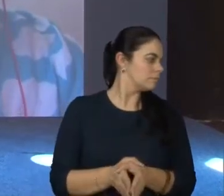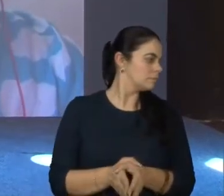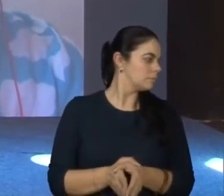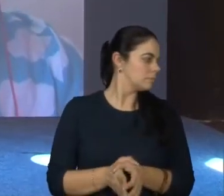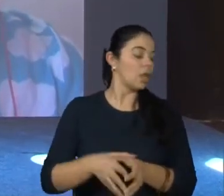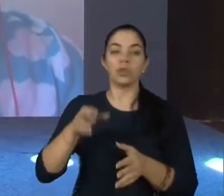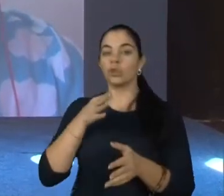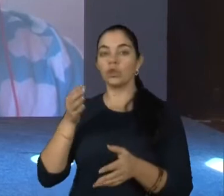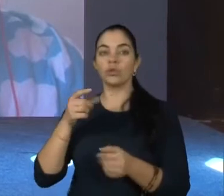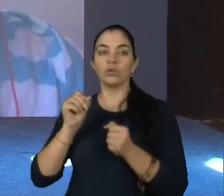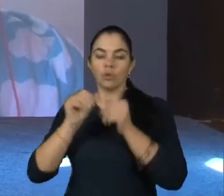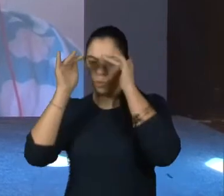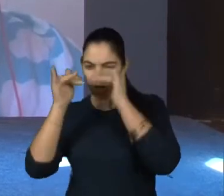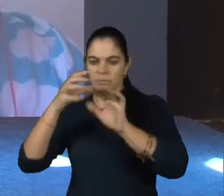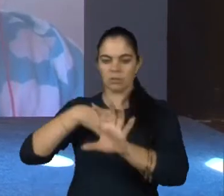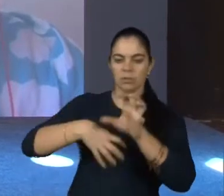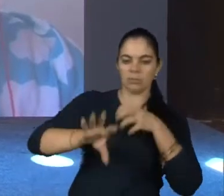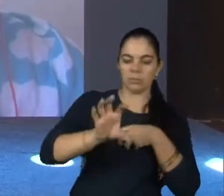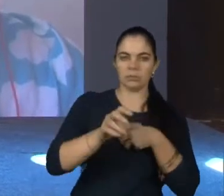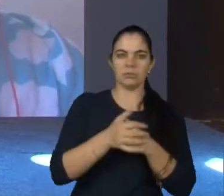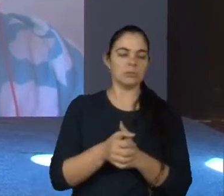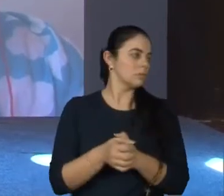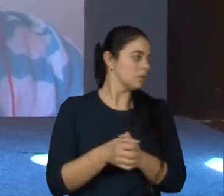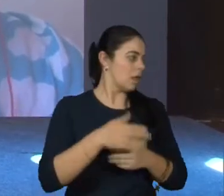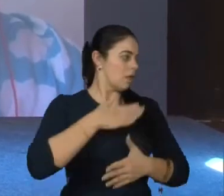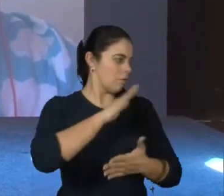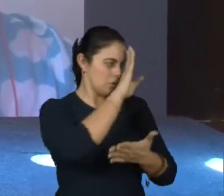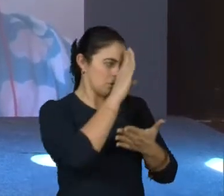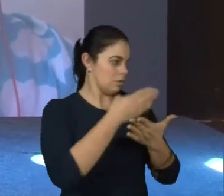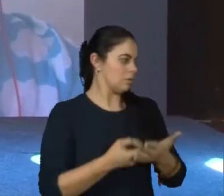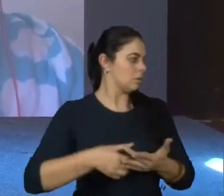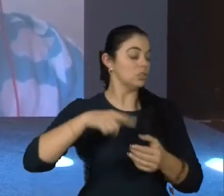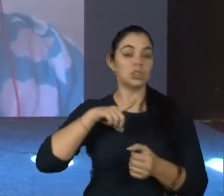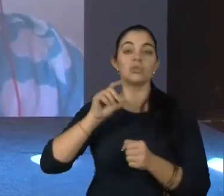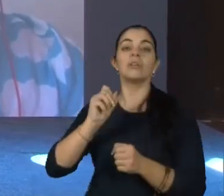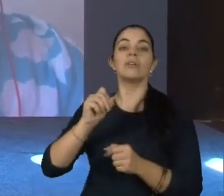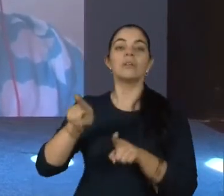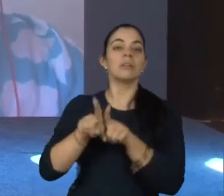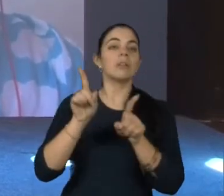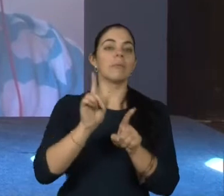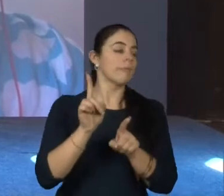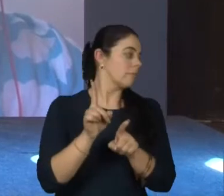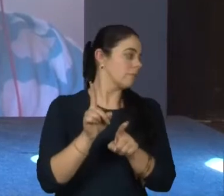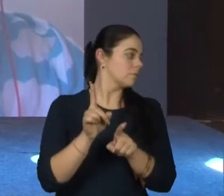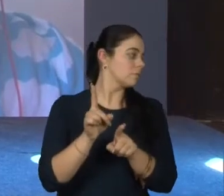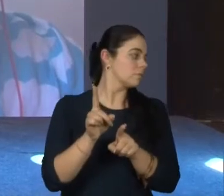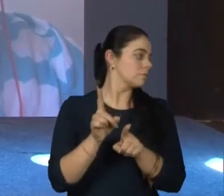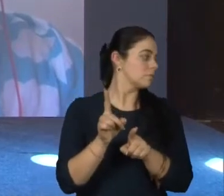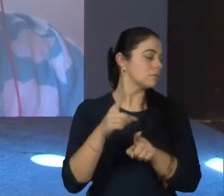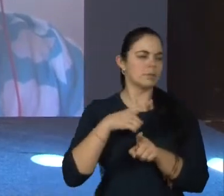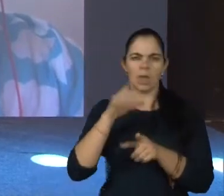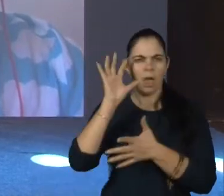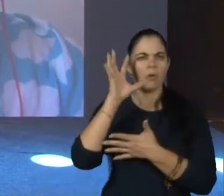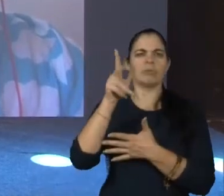no respeito, na empatia. Eu acho que, quando a gente chegar nesse ponto, que a gente não... O